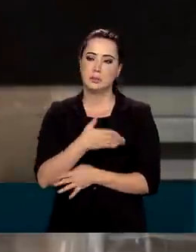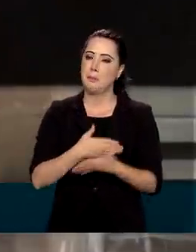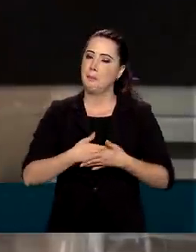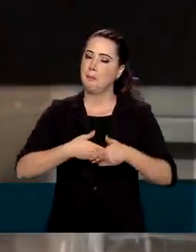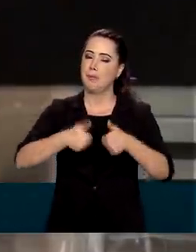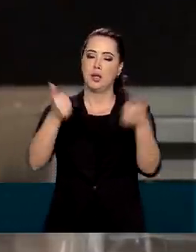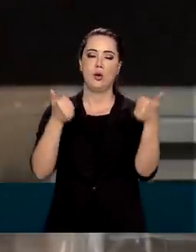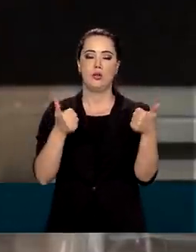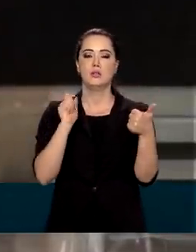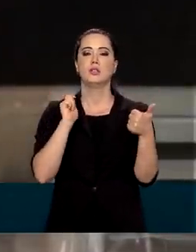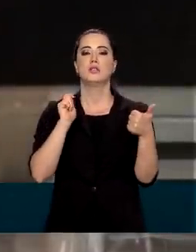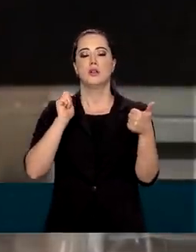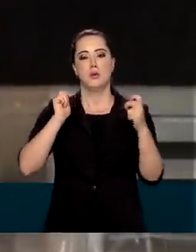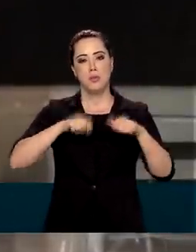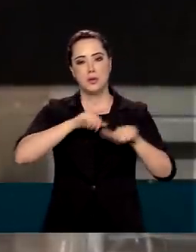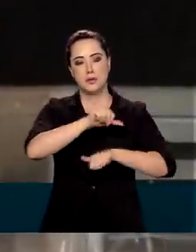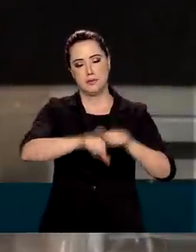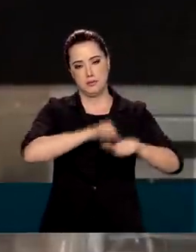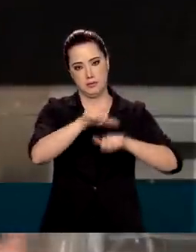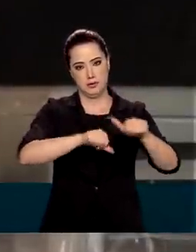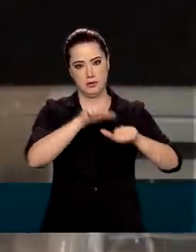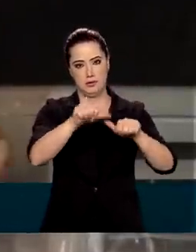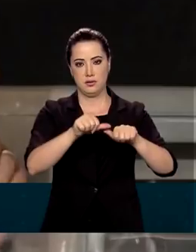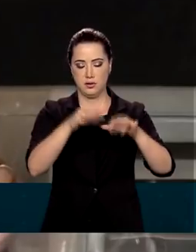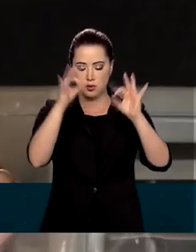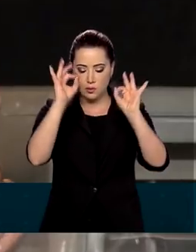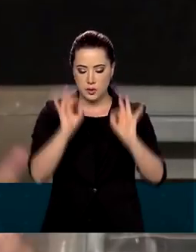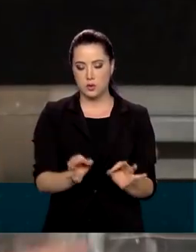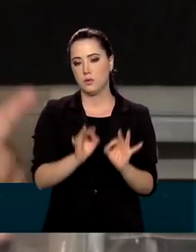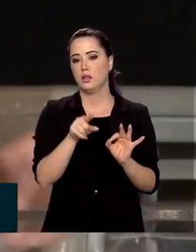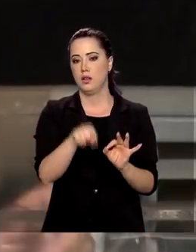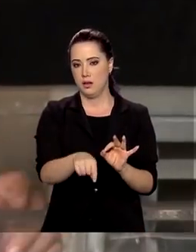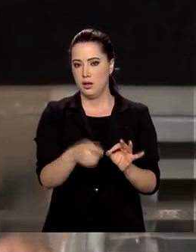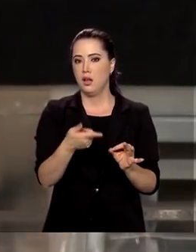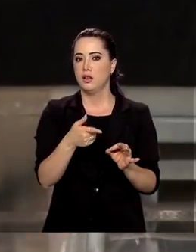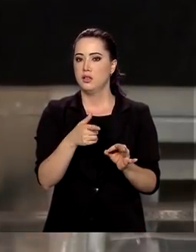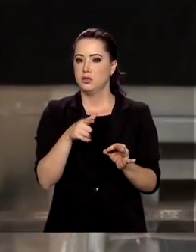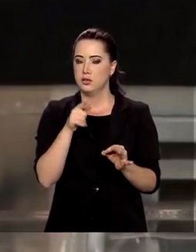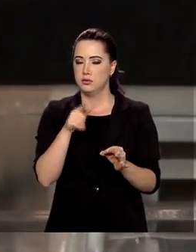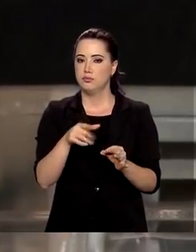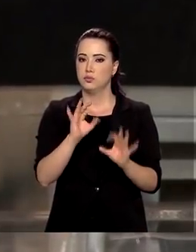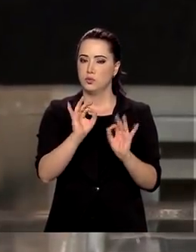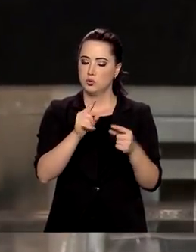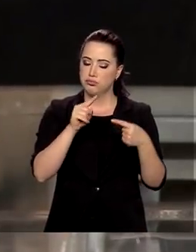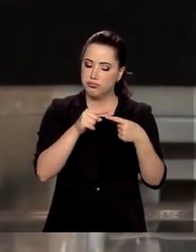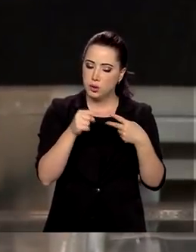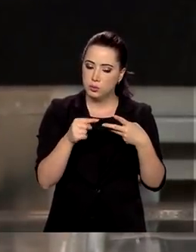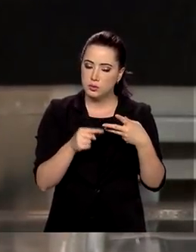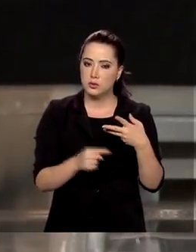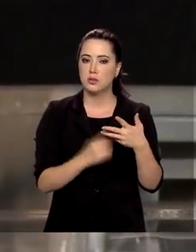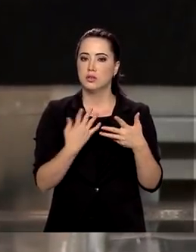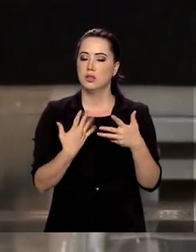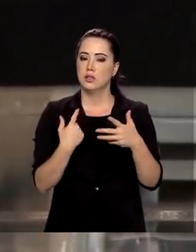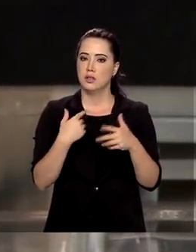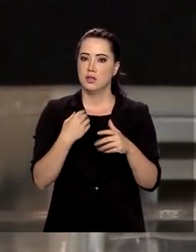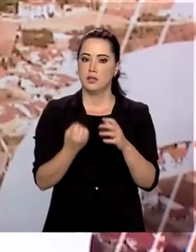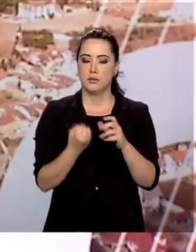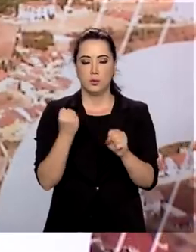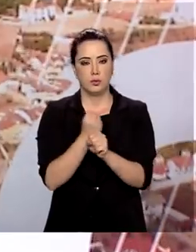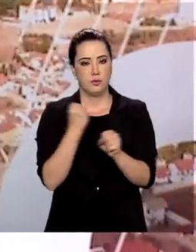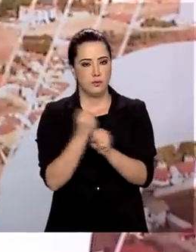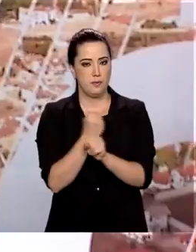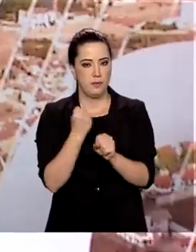intenções se convertam em concretude, em gestos objetivos e em edificação de obras.